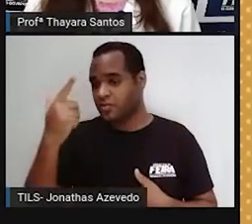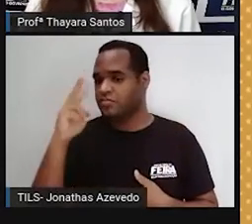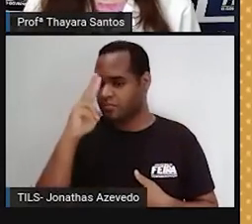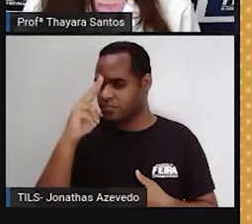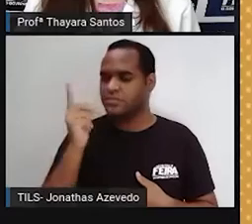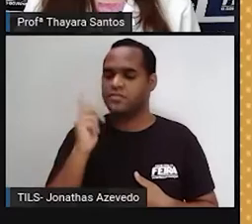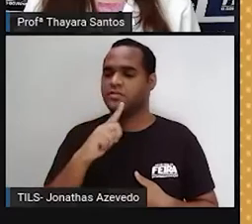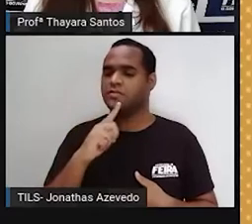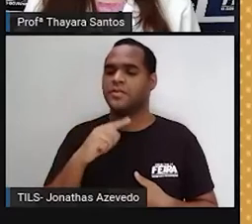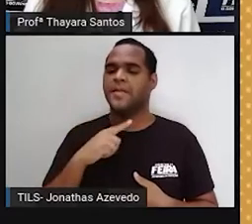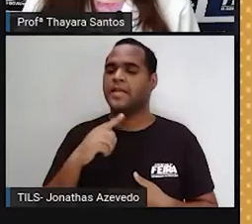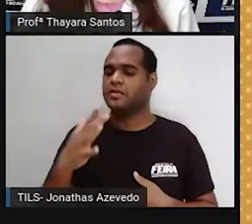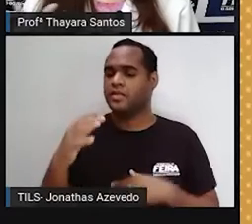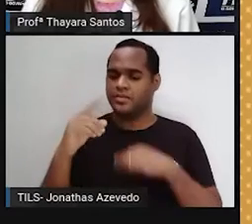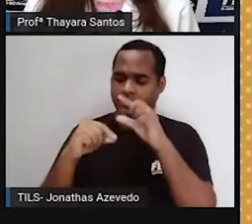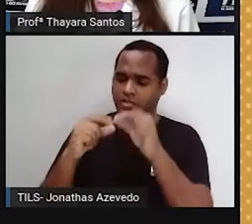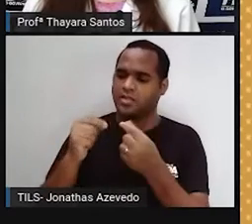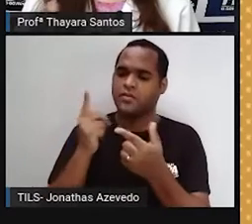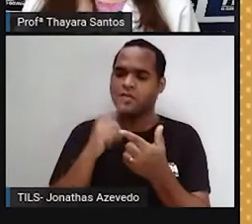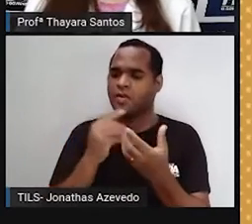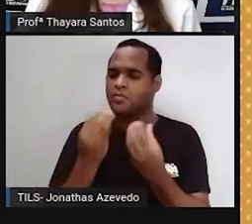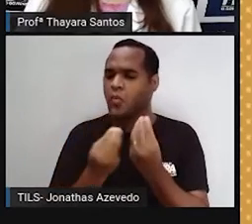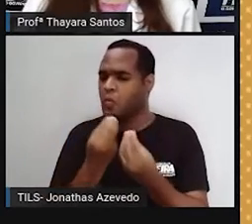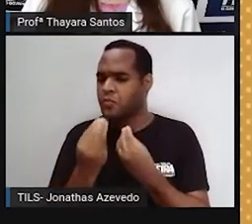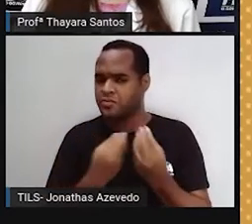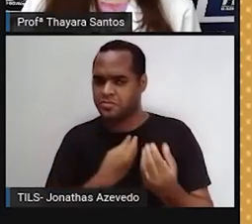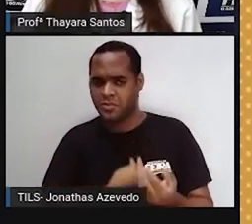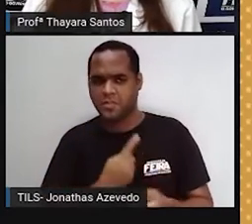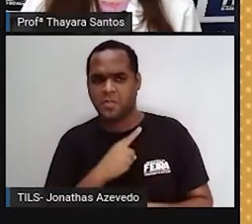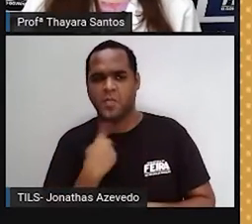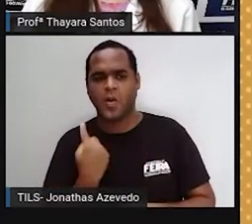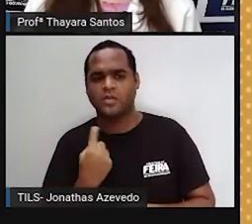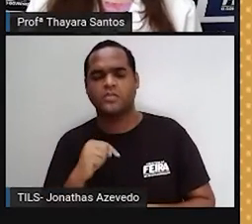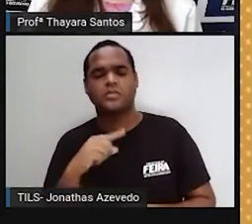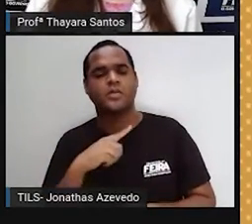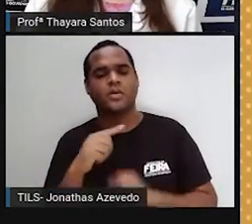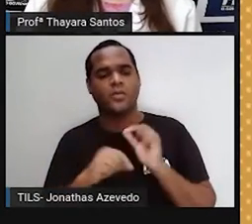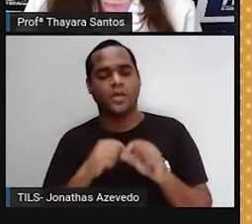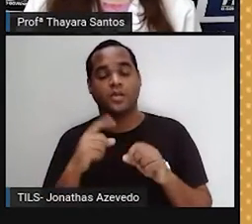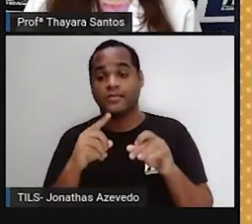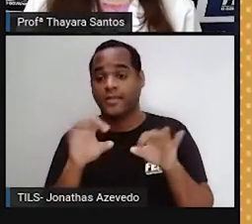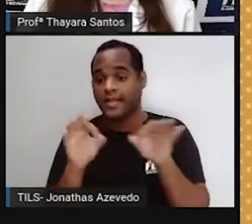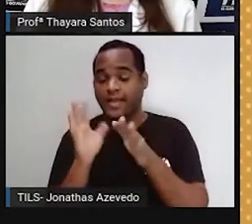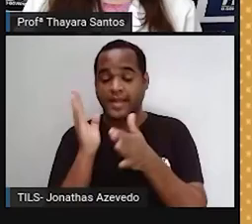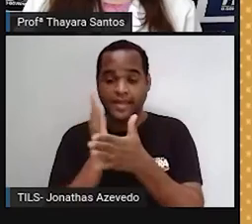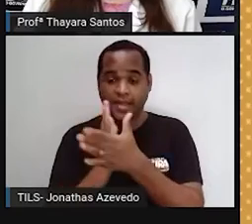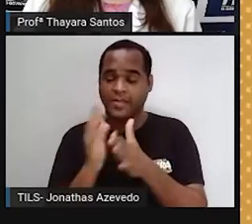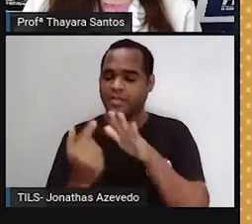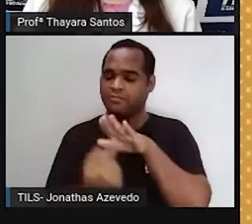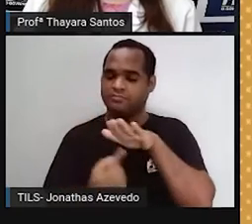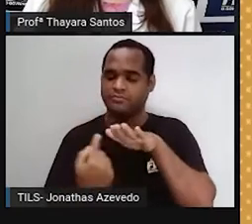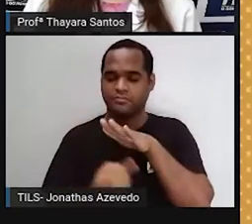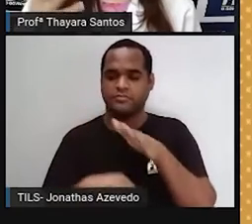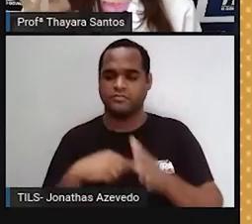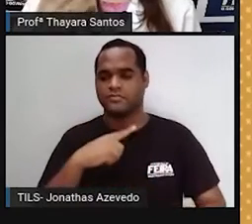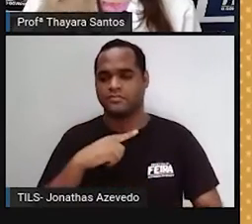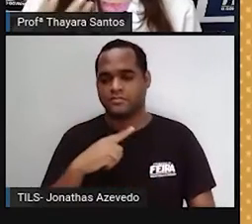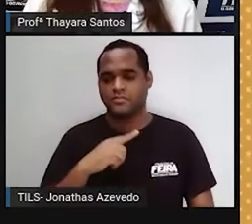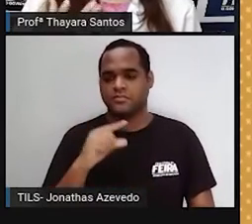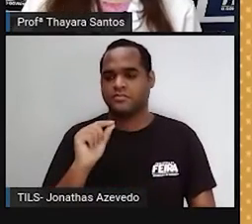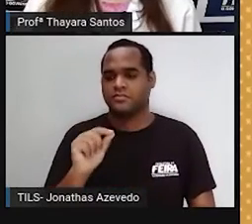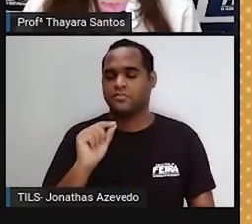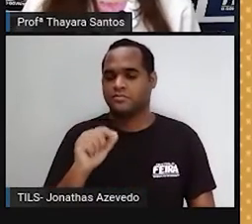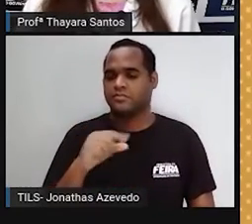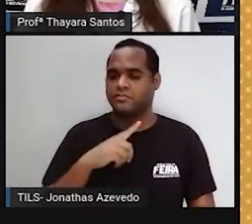E quando é que a estrela morre? A estrela morre justamente quando acaba esse gás lá nela, né? Quando acaba o